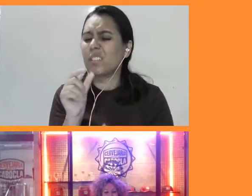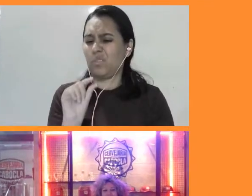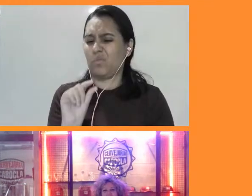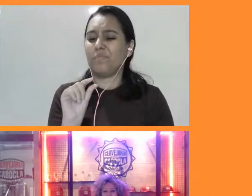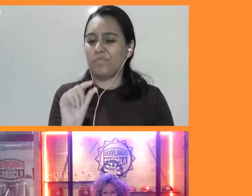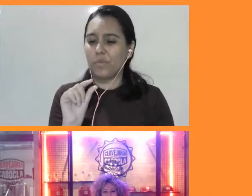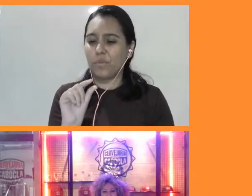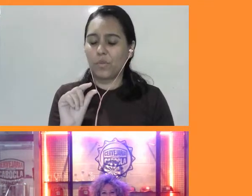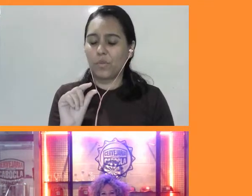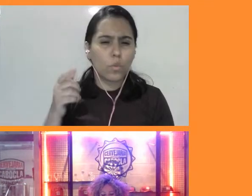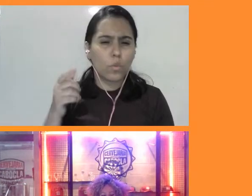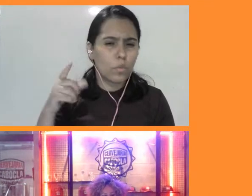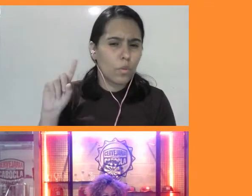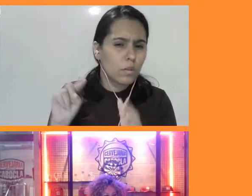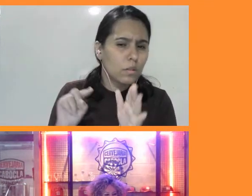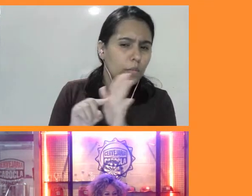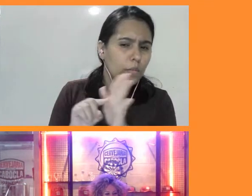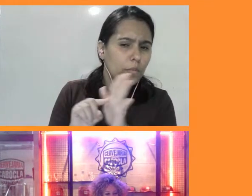é isso?